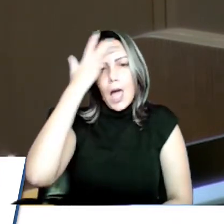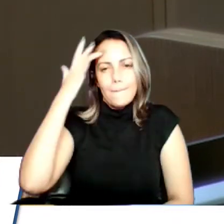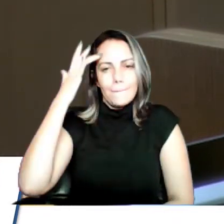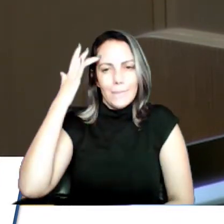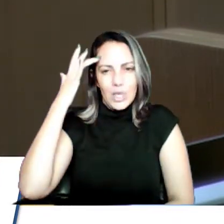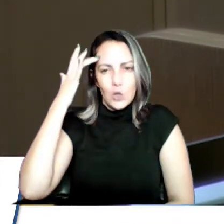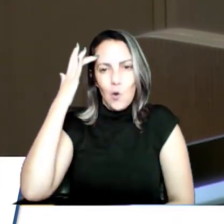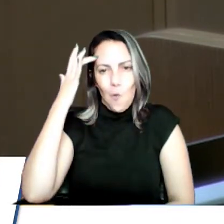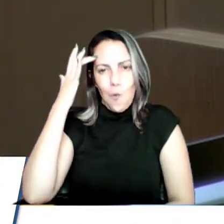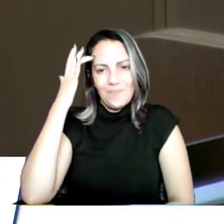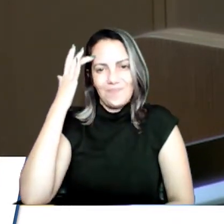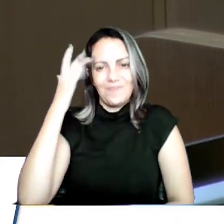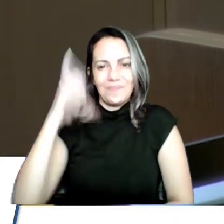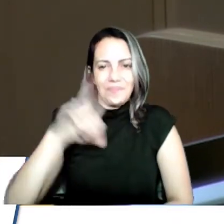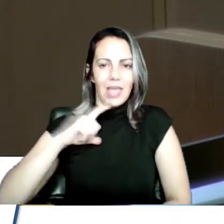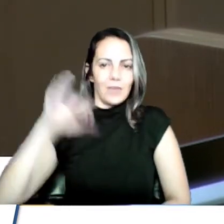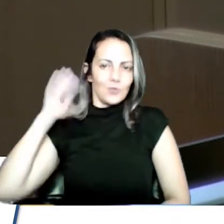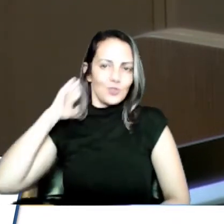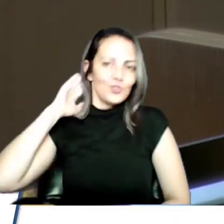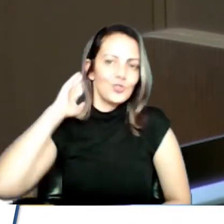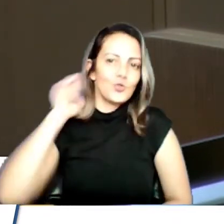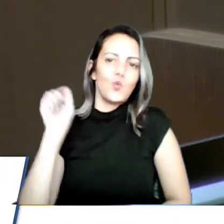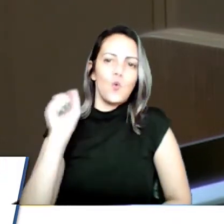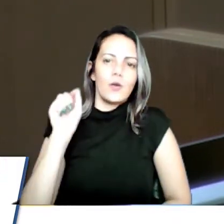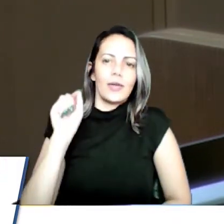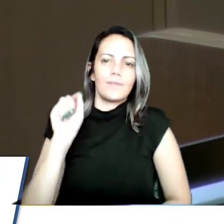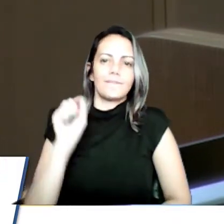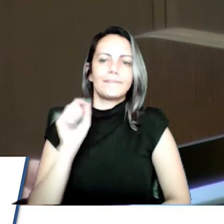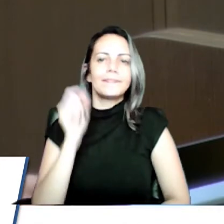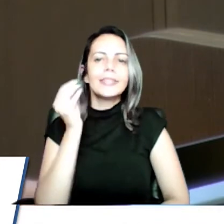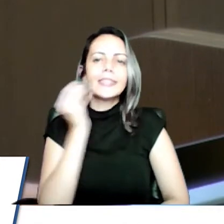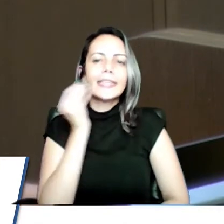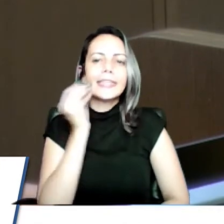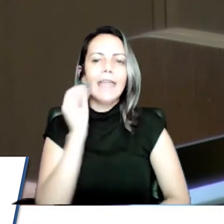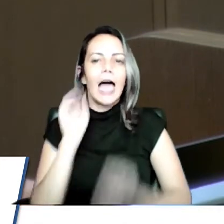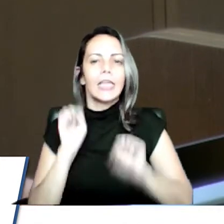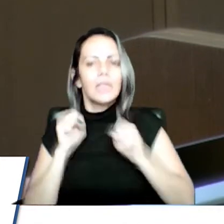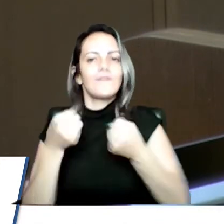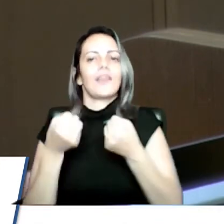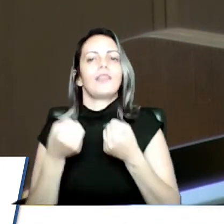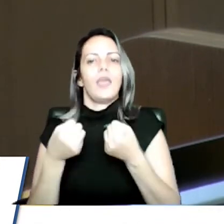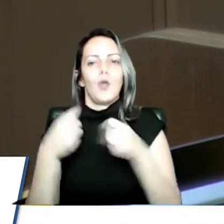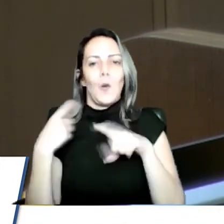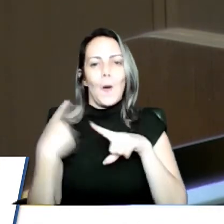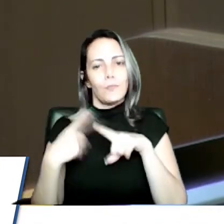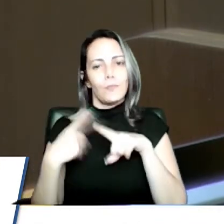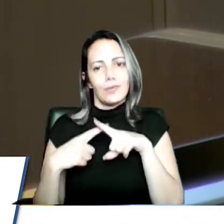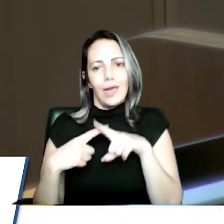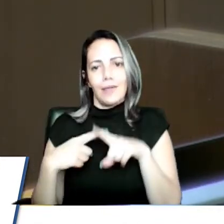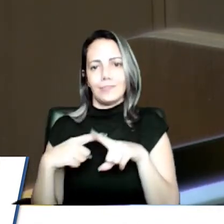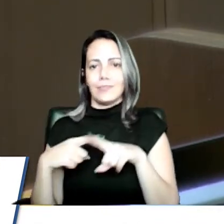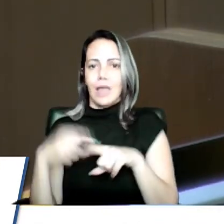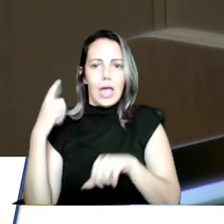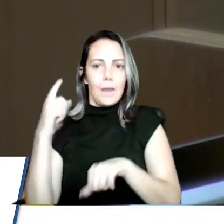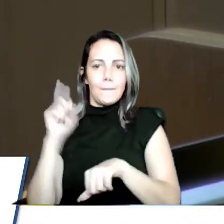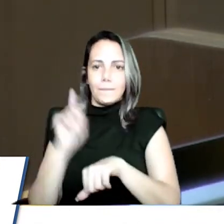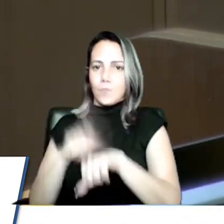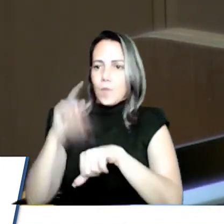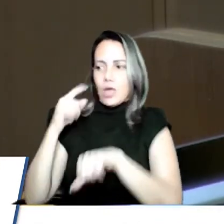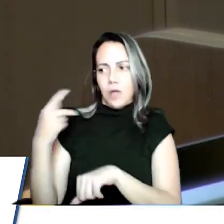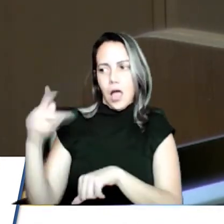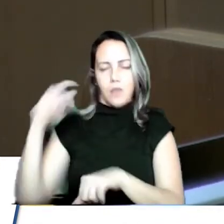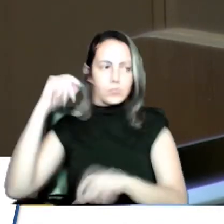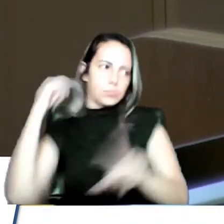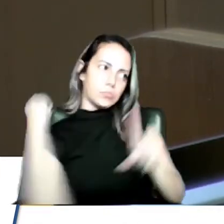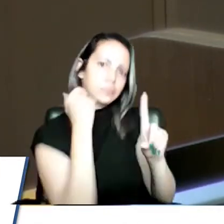um reagiria daquele jeito, naquele momento, ele estava sendo agredido. Mas eu quero trazer a responsabilidade maior, não é para eles, não, nem para o